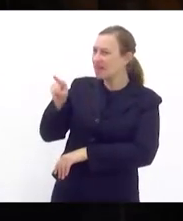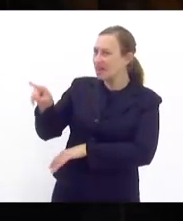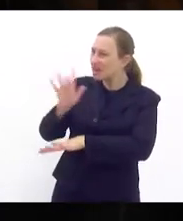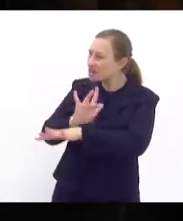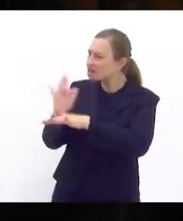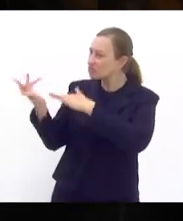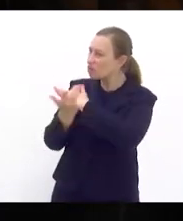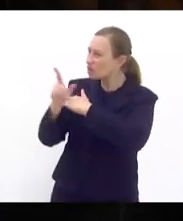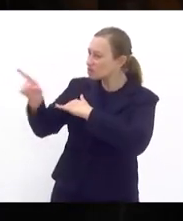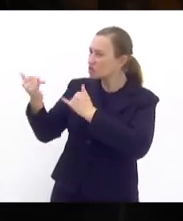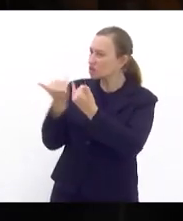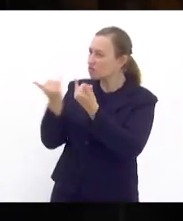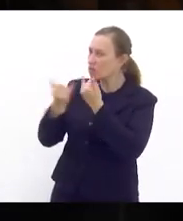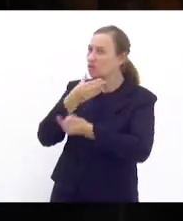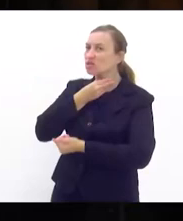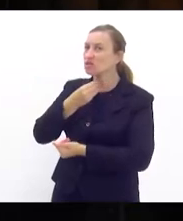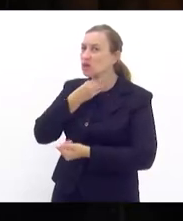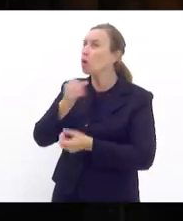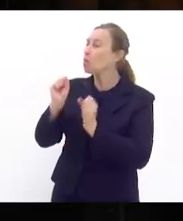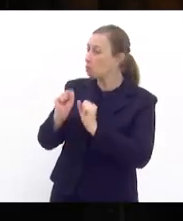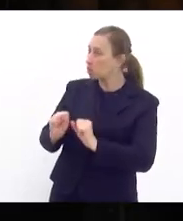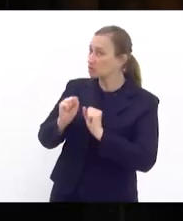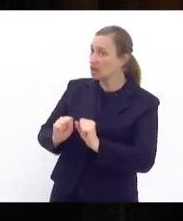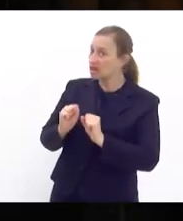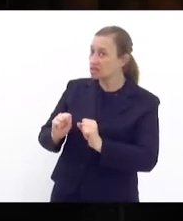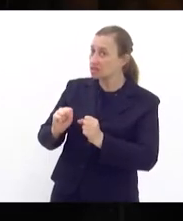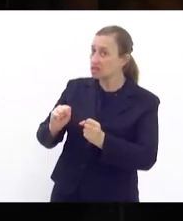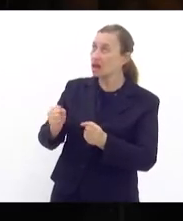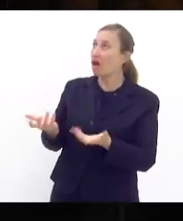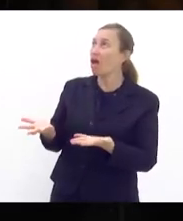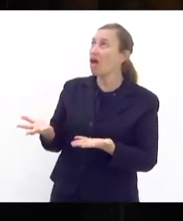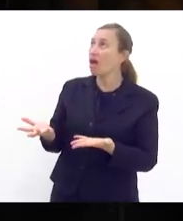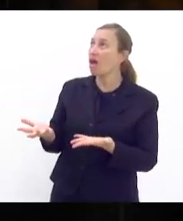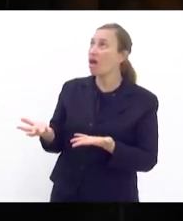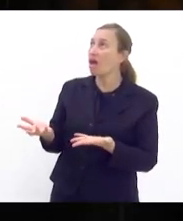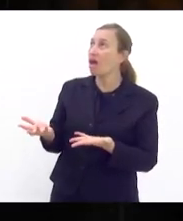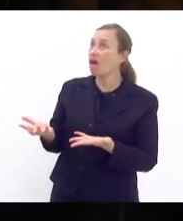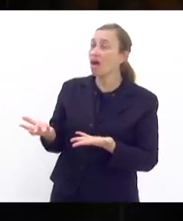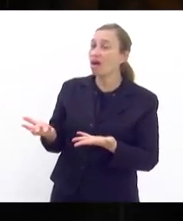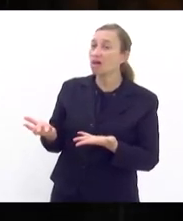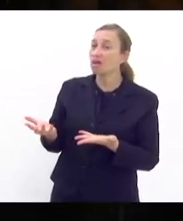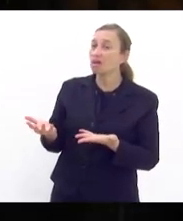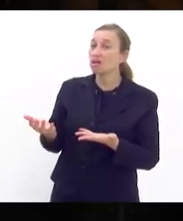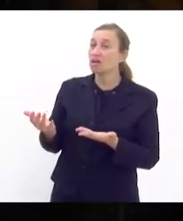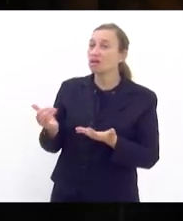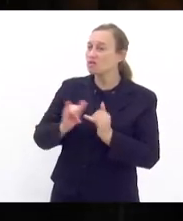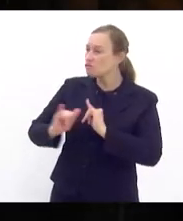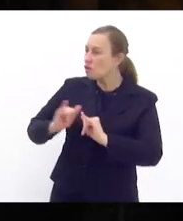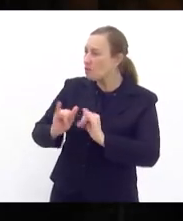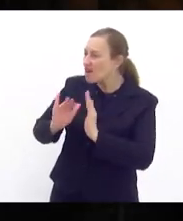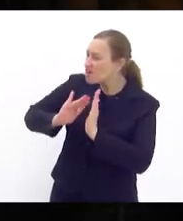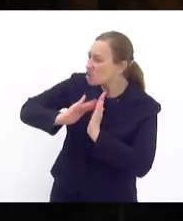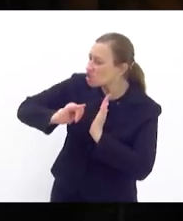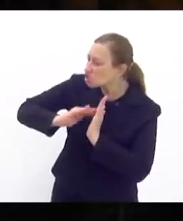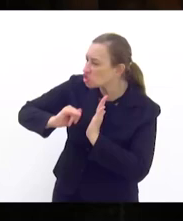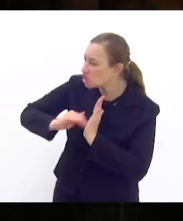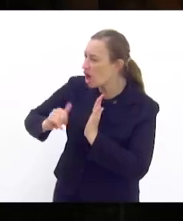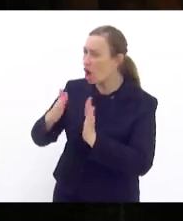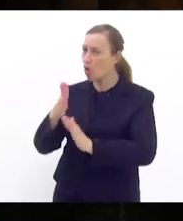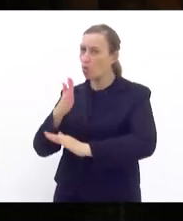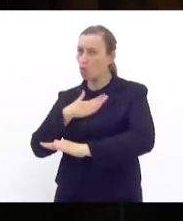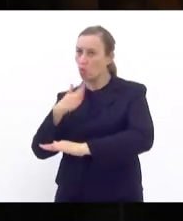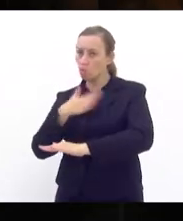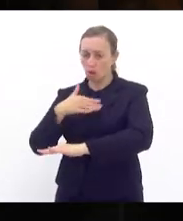de fake news pudesse ser também informada e retirar o meu endereço